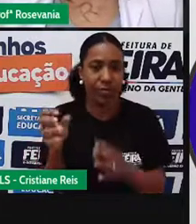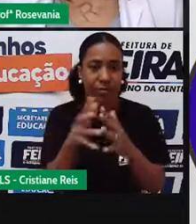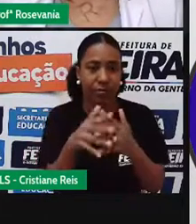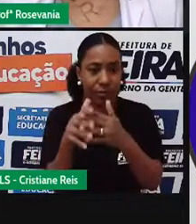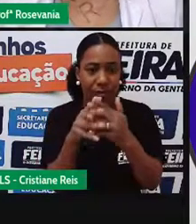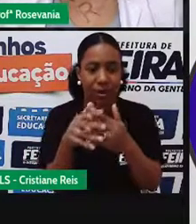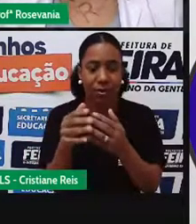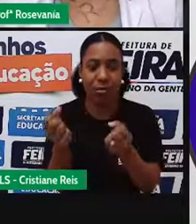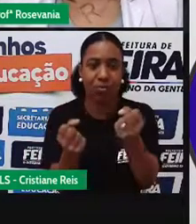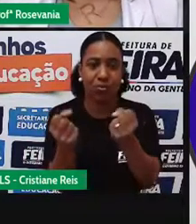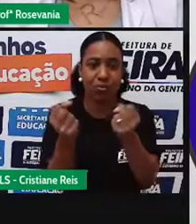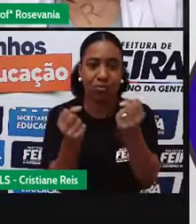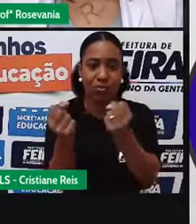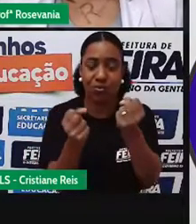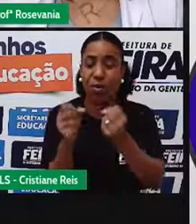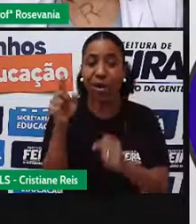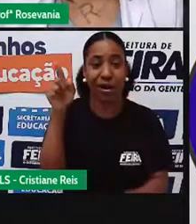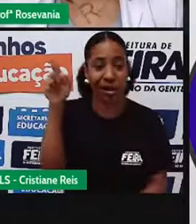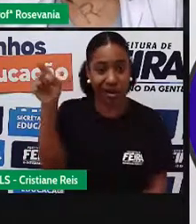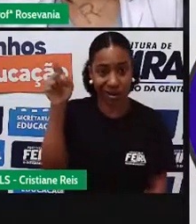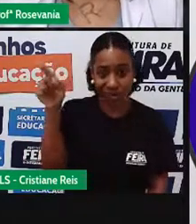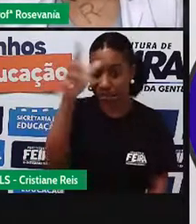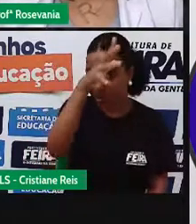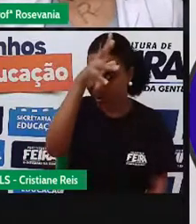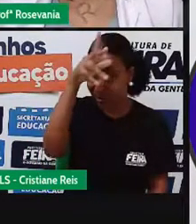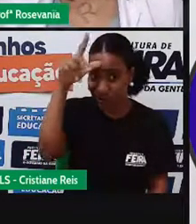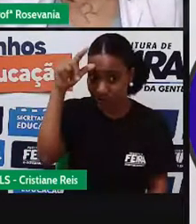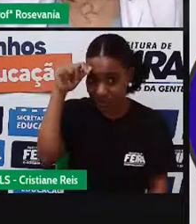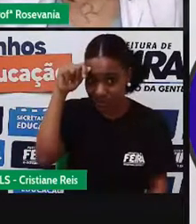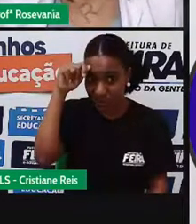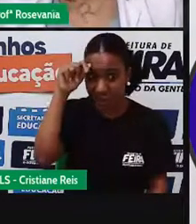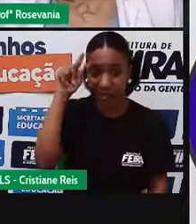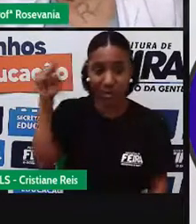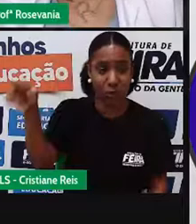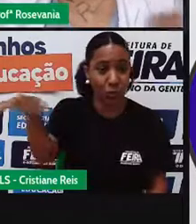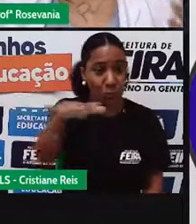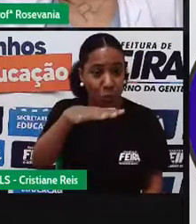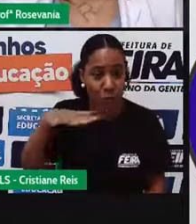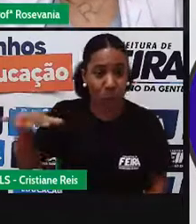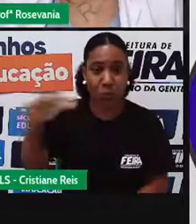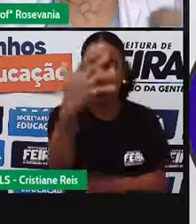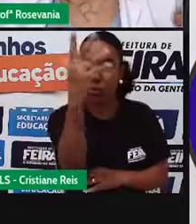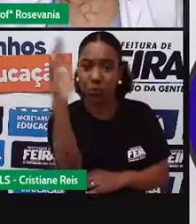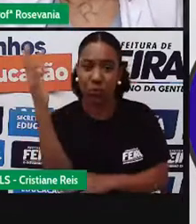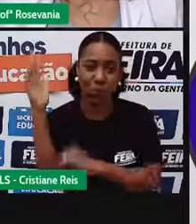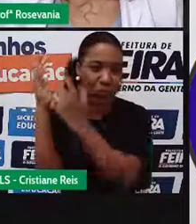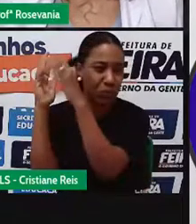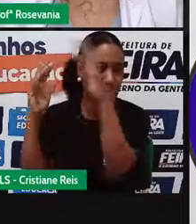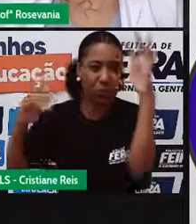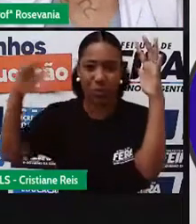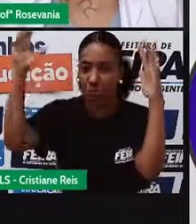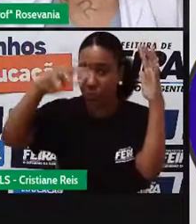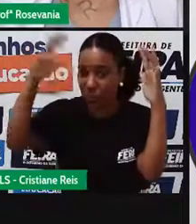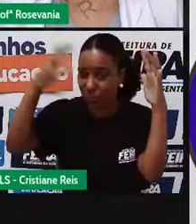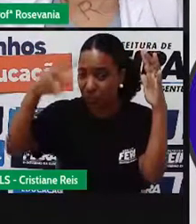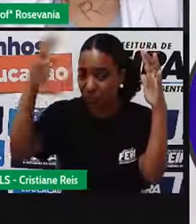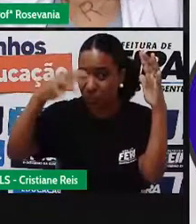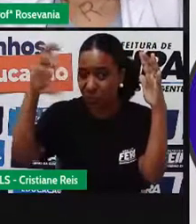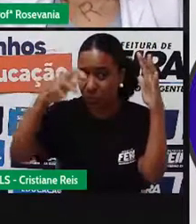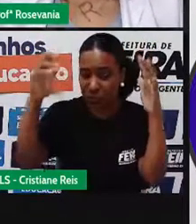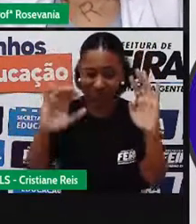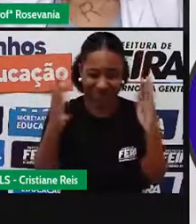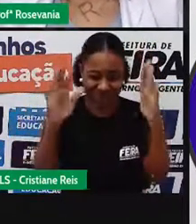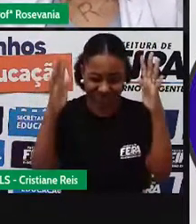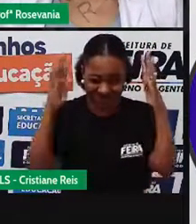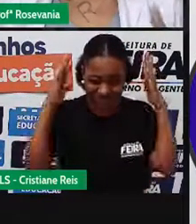no Pará, ela é considerada transamazônica, que ela pega todas aquelas características da floresta amazônica, com muita chuva, muita árvore. Então, para que eu